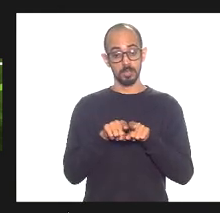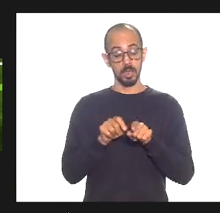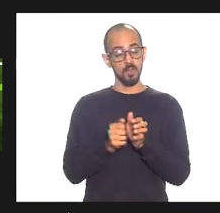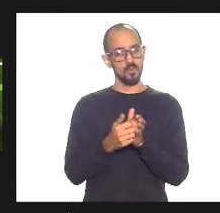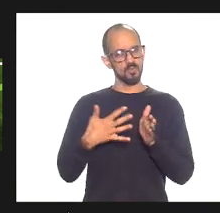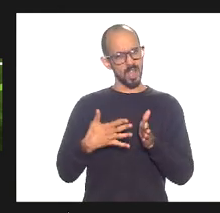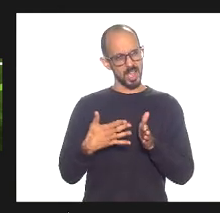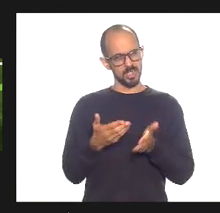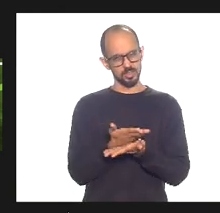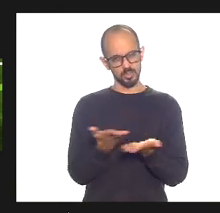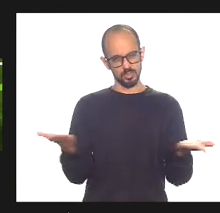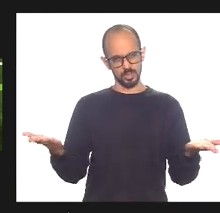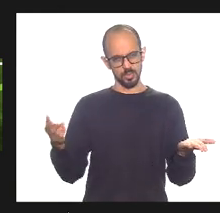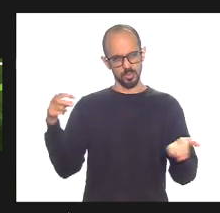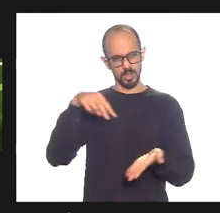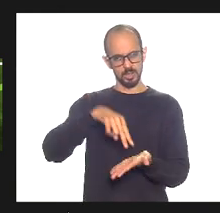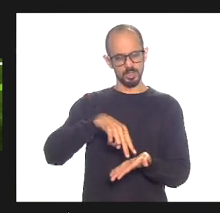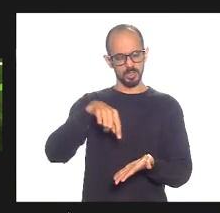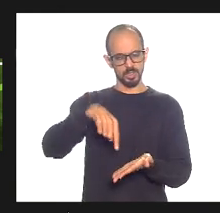estão aqui